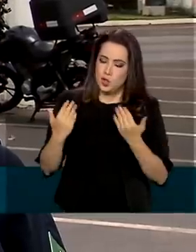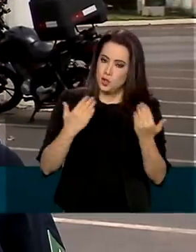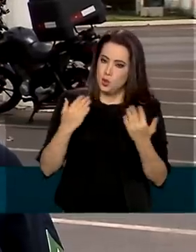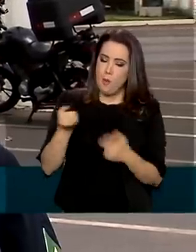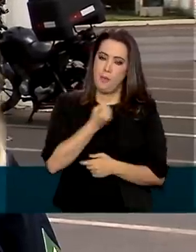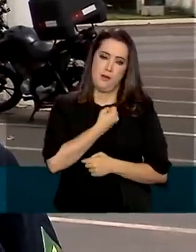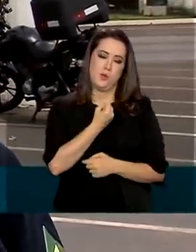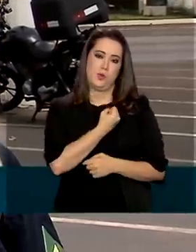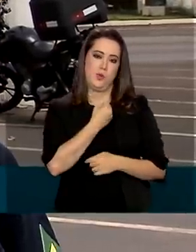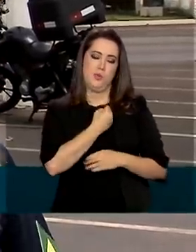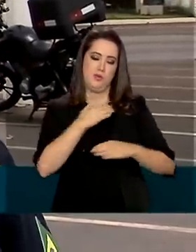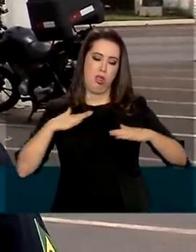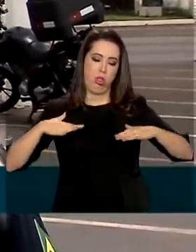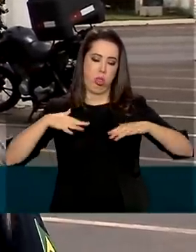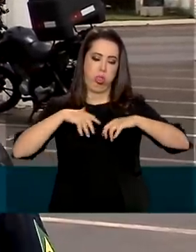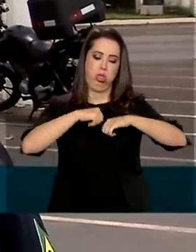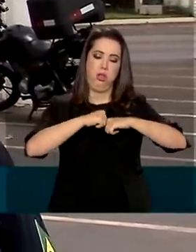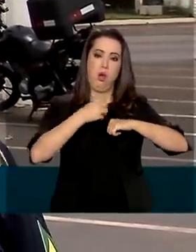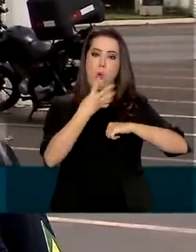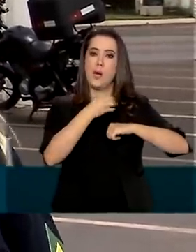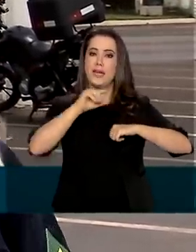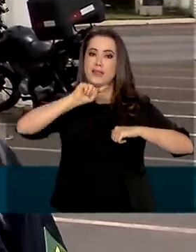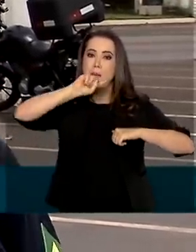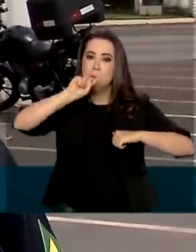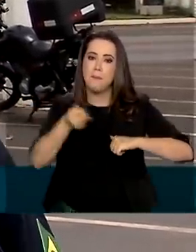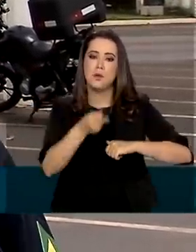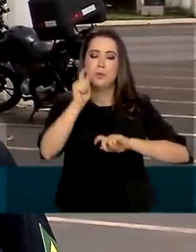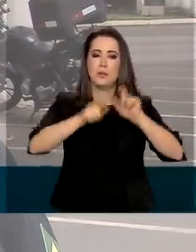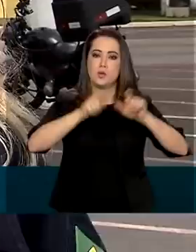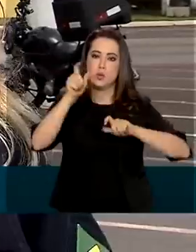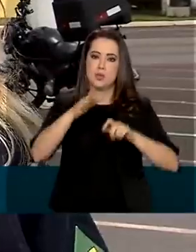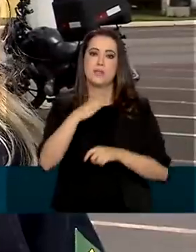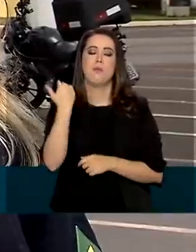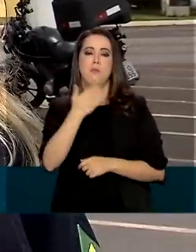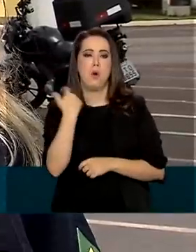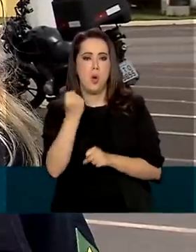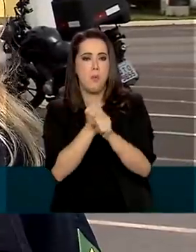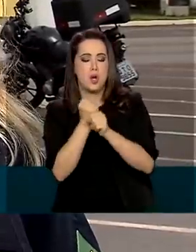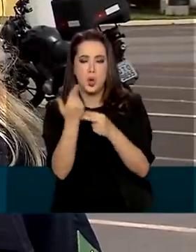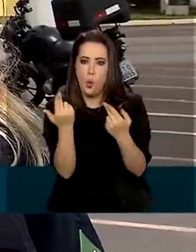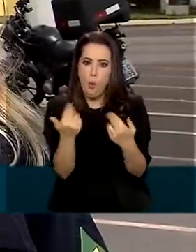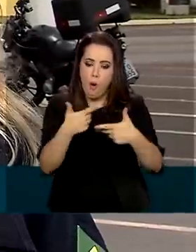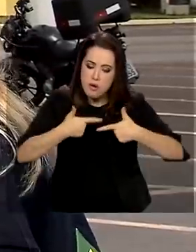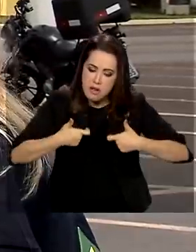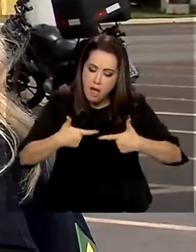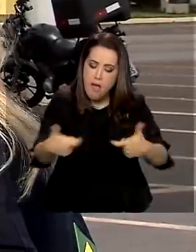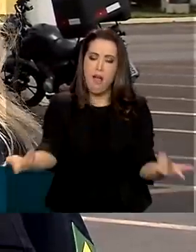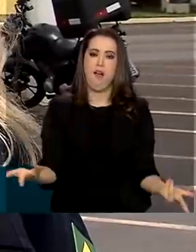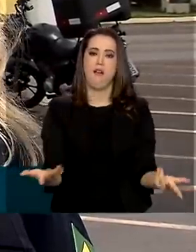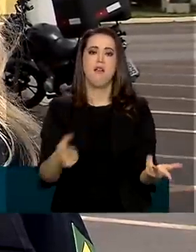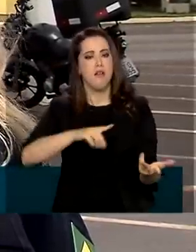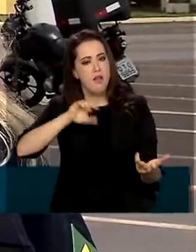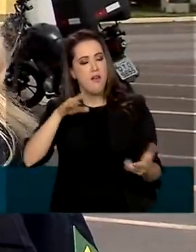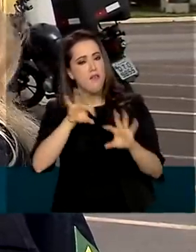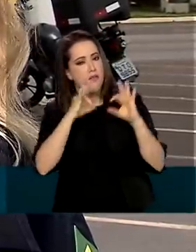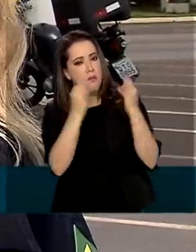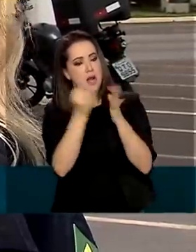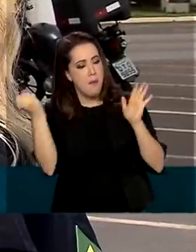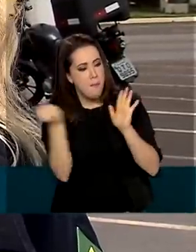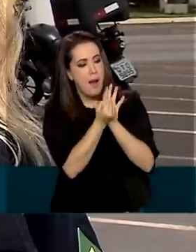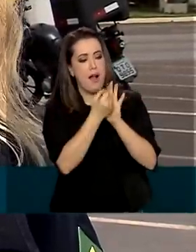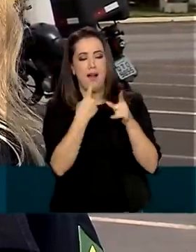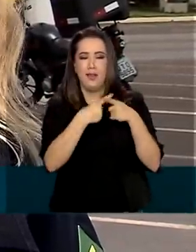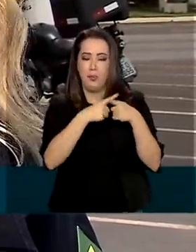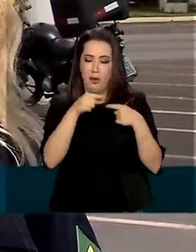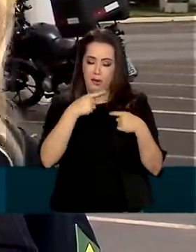acidentes de trânsito, são 40 mil pessoas que morrem por ano. São números de guerra. São famílias que ficam marcadas eternamente por conta